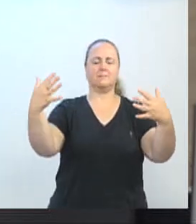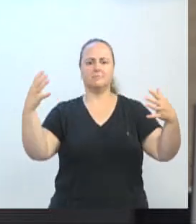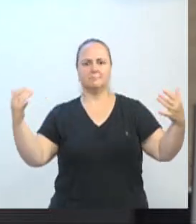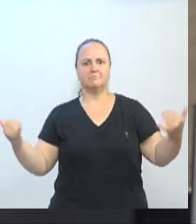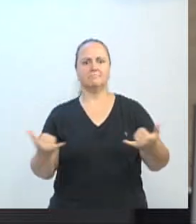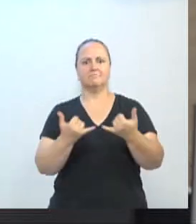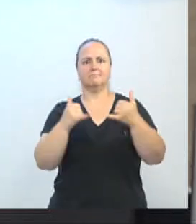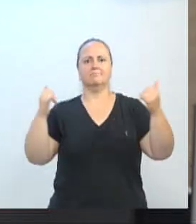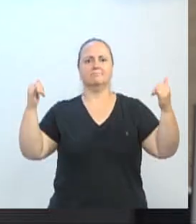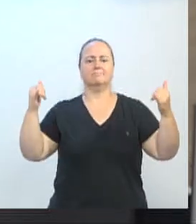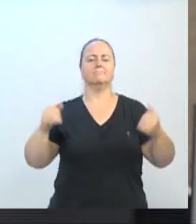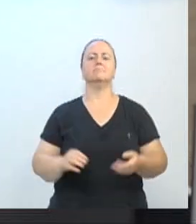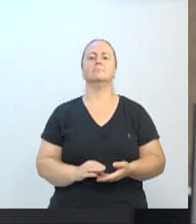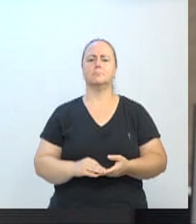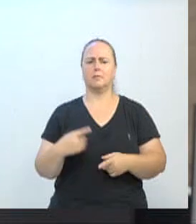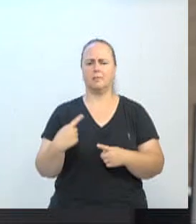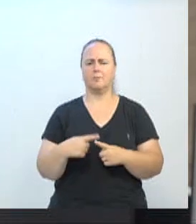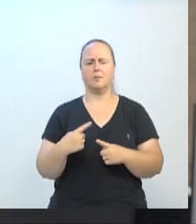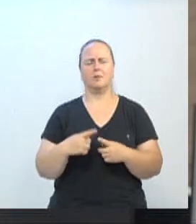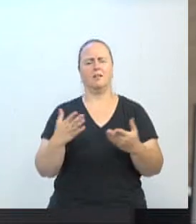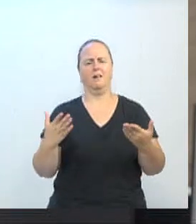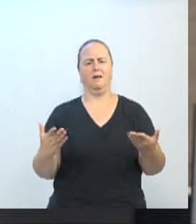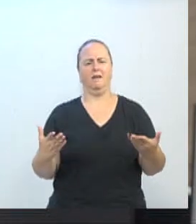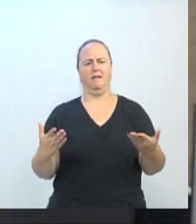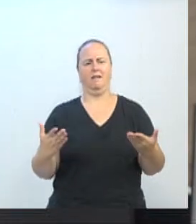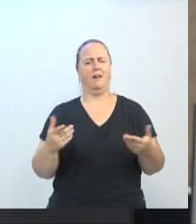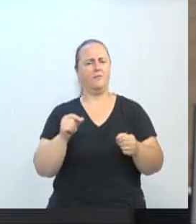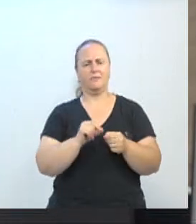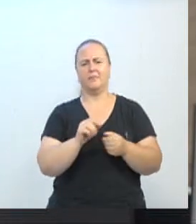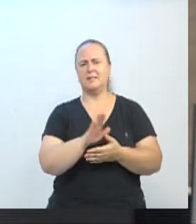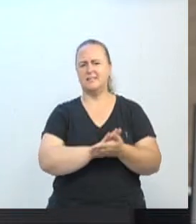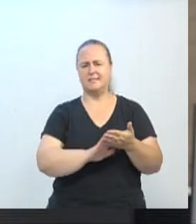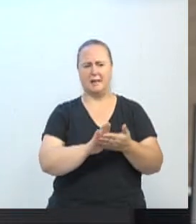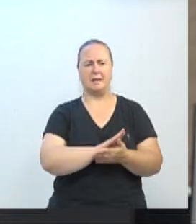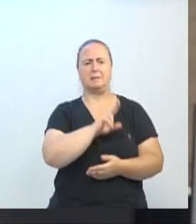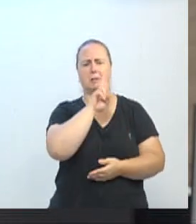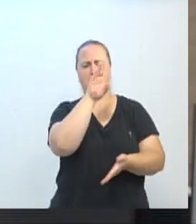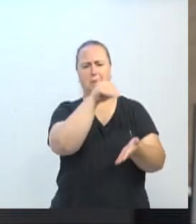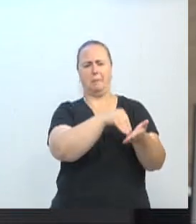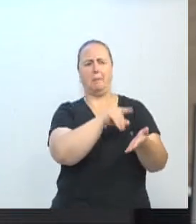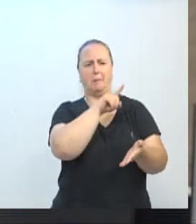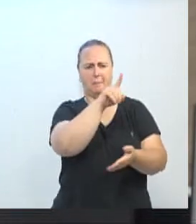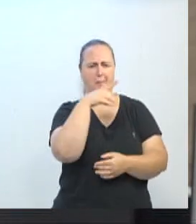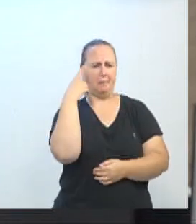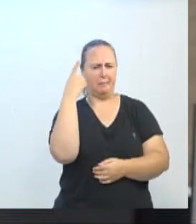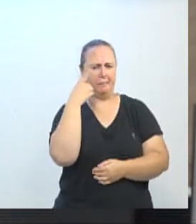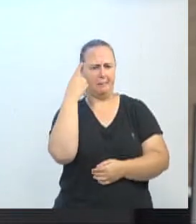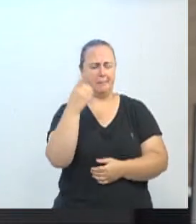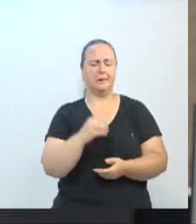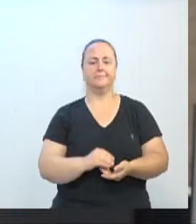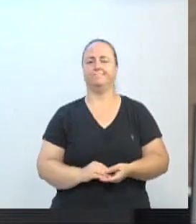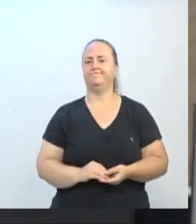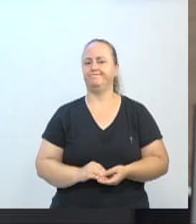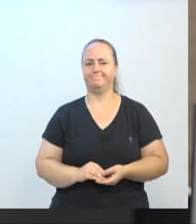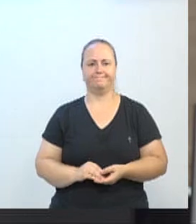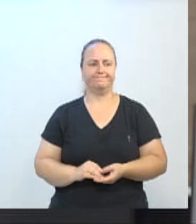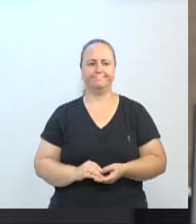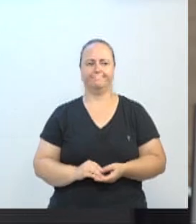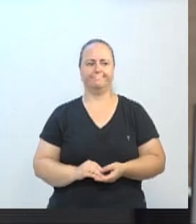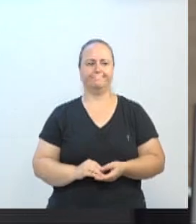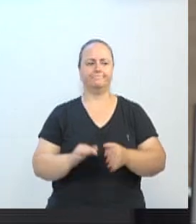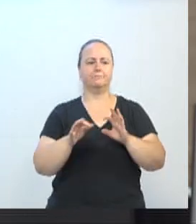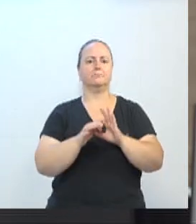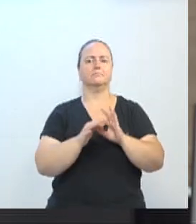esses deputados que querem ser padrinhos das obras. Independente de deputado ou de presidente A,